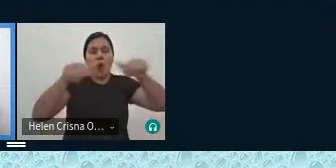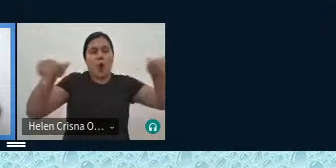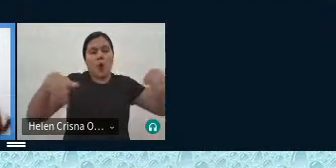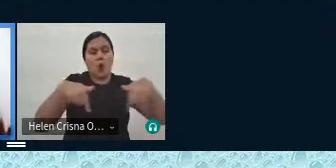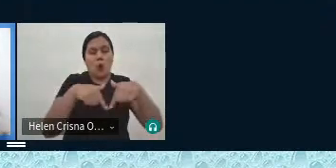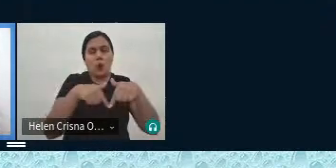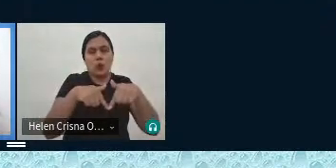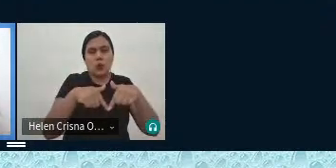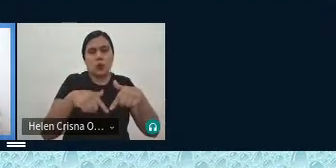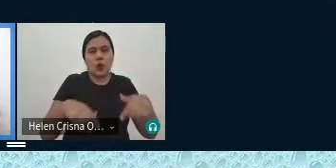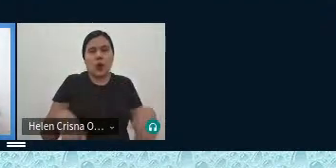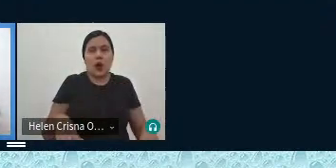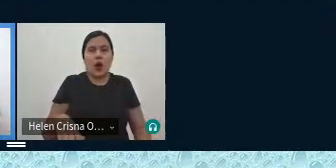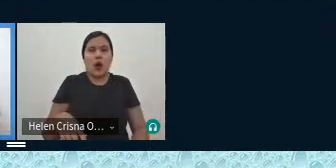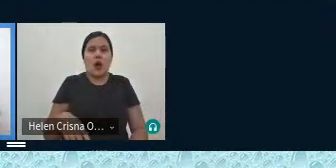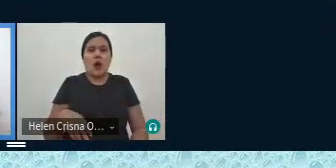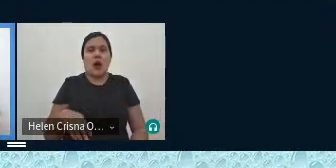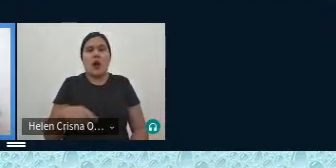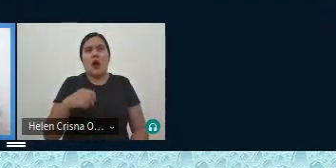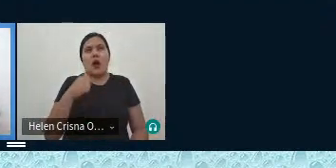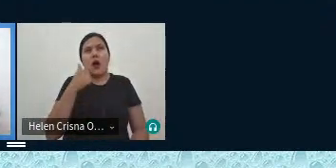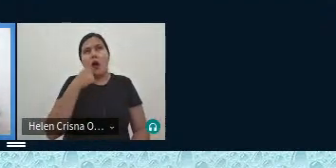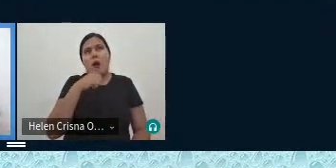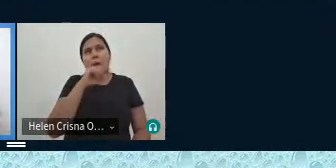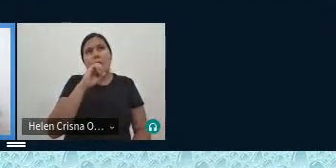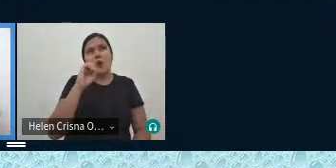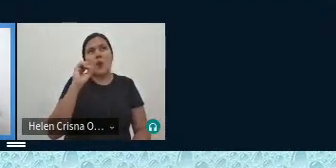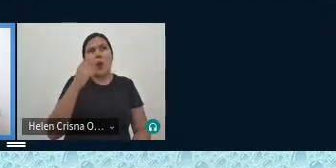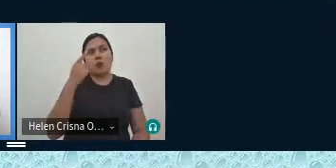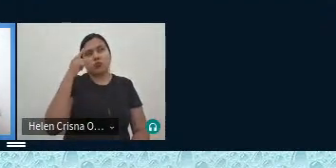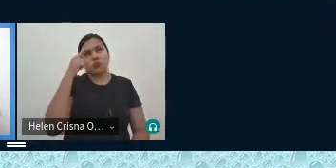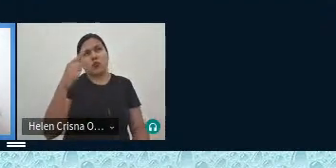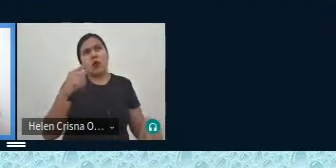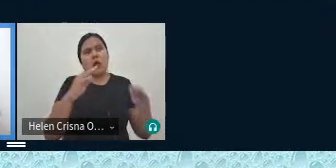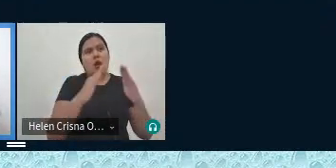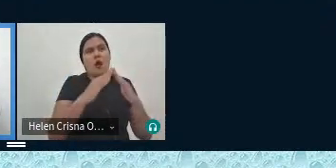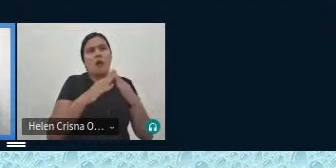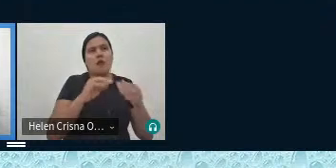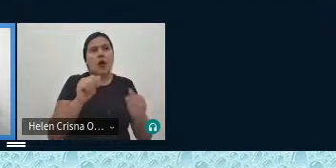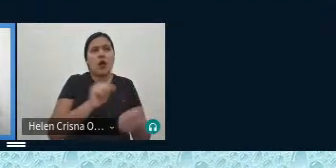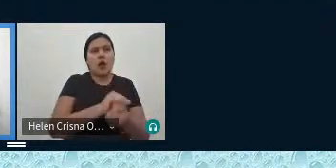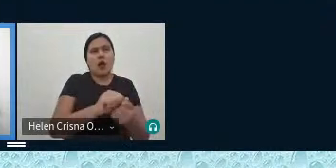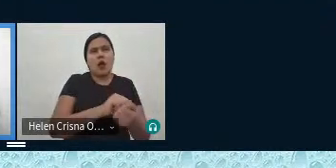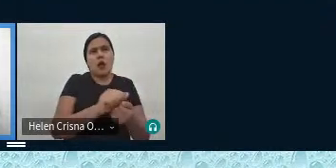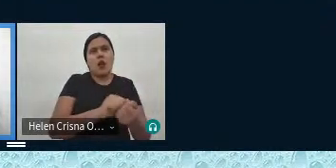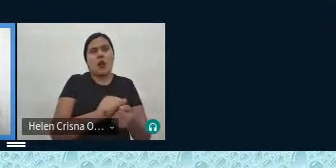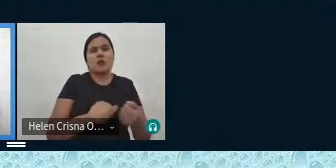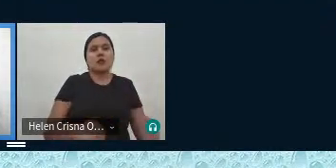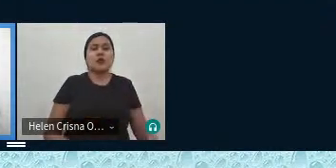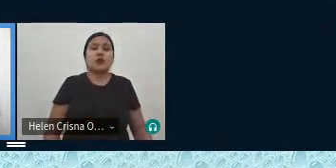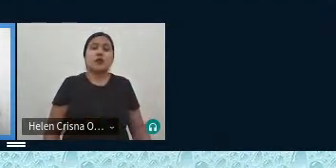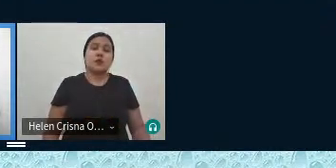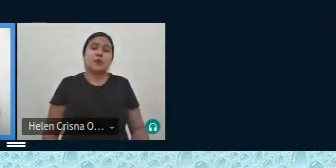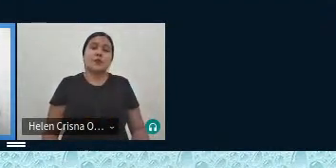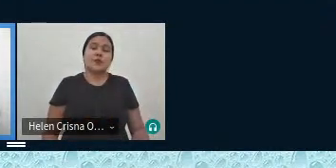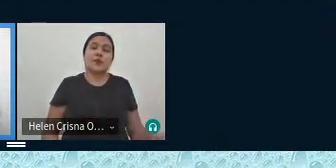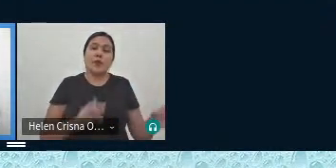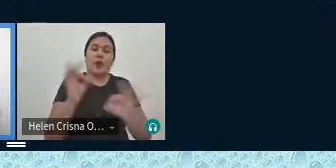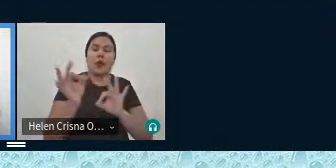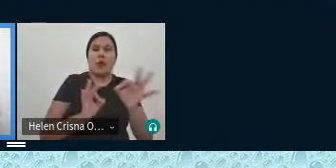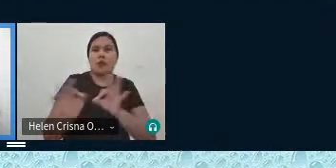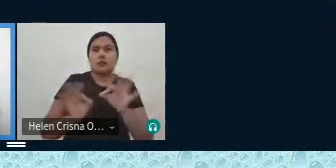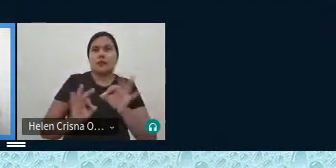a dona de casa ou o dono da casa vai lavar a louça vai cuidar vai preparar